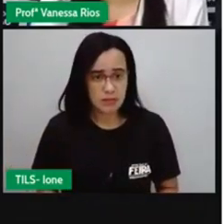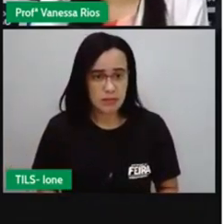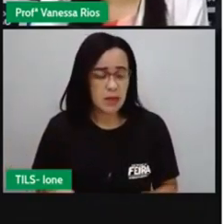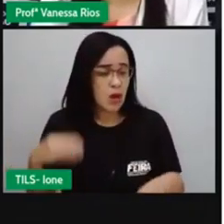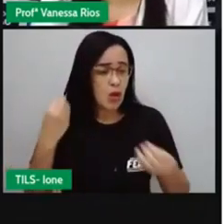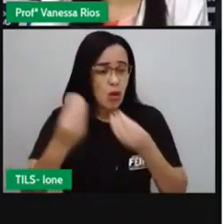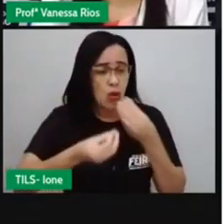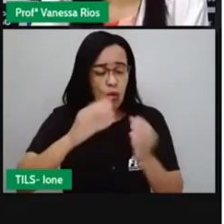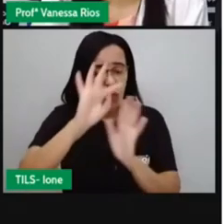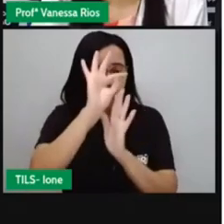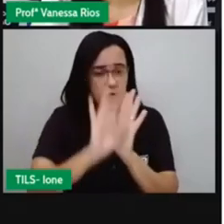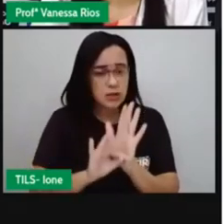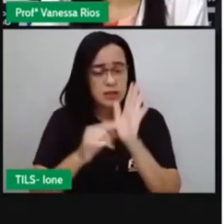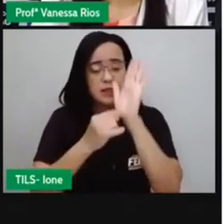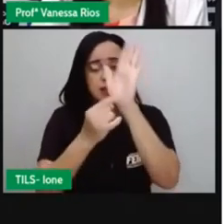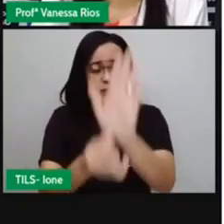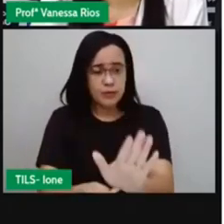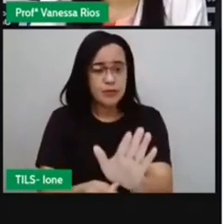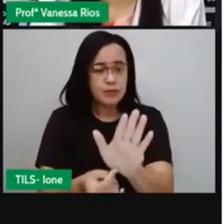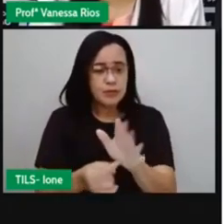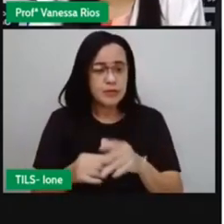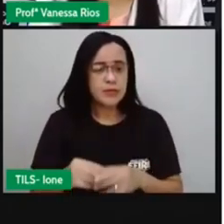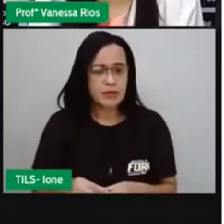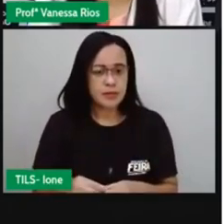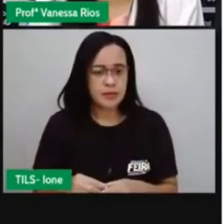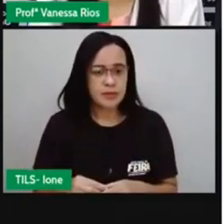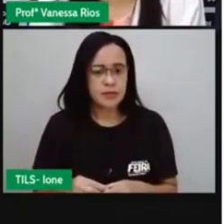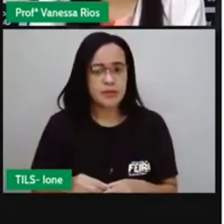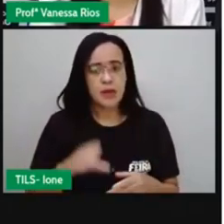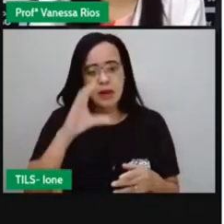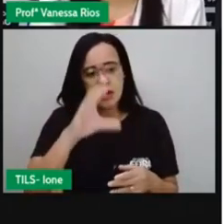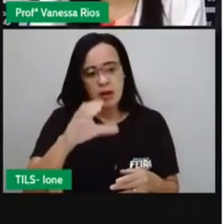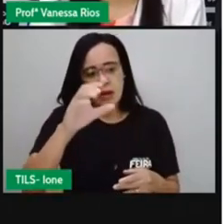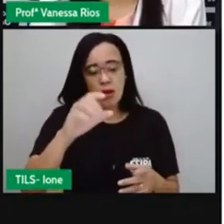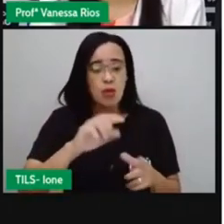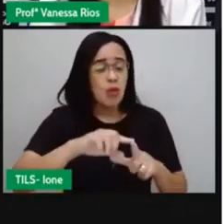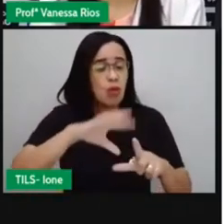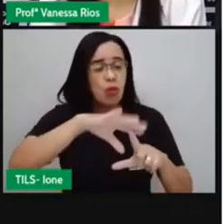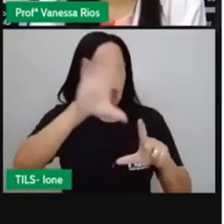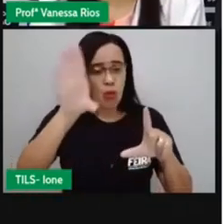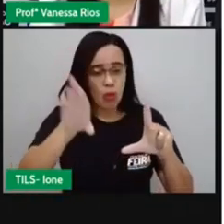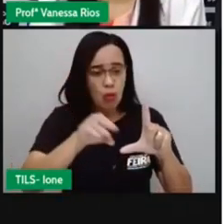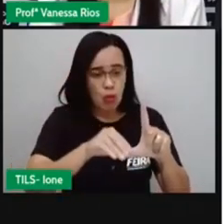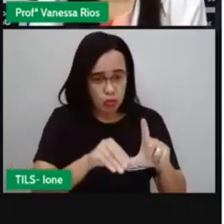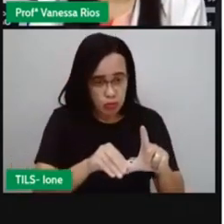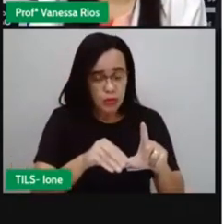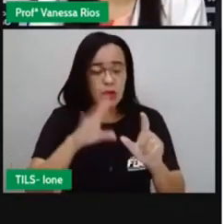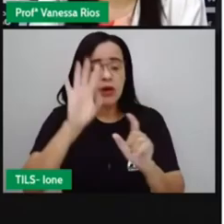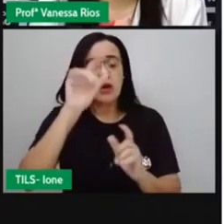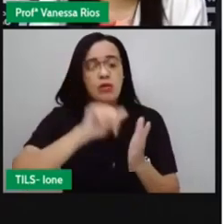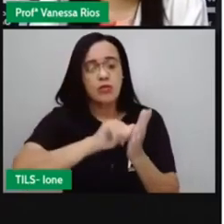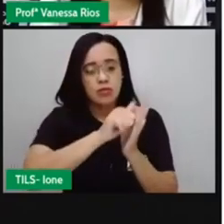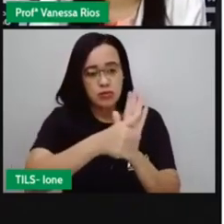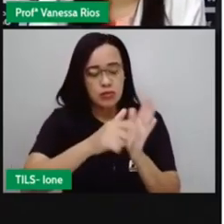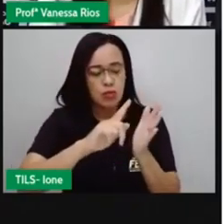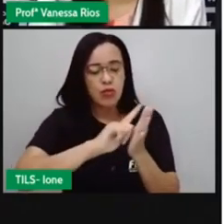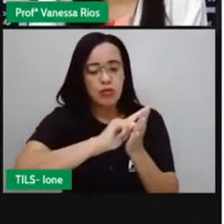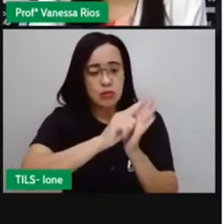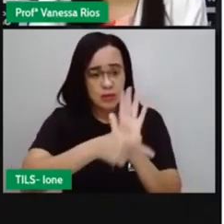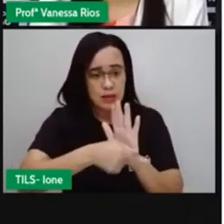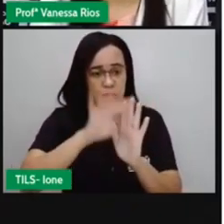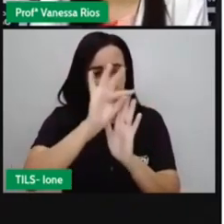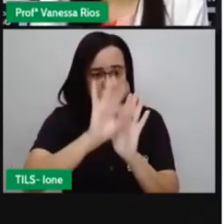apresentado. O cartoon é um gênero textual constituído de linguagem não verbal.